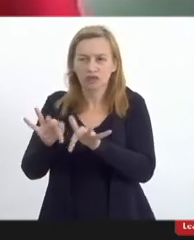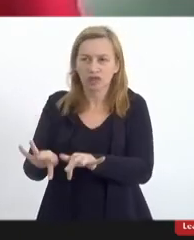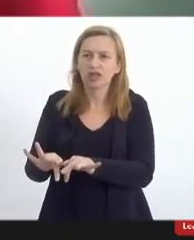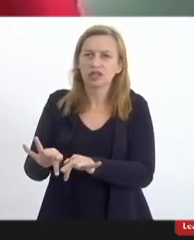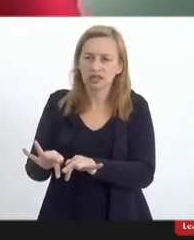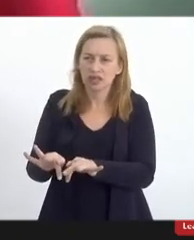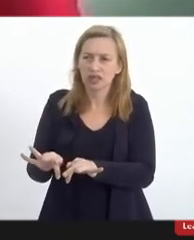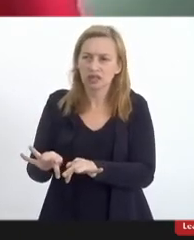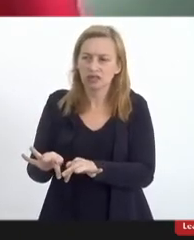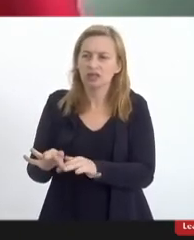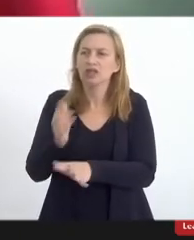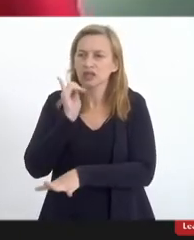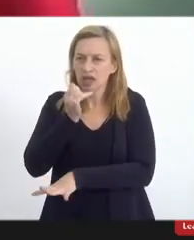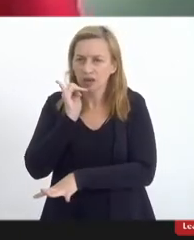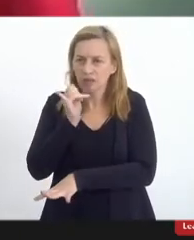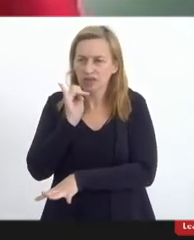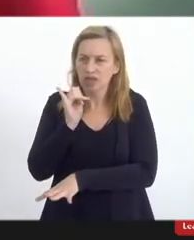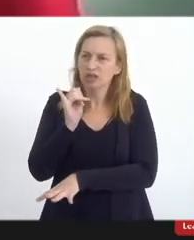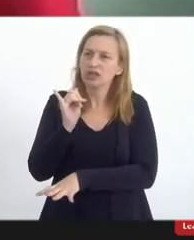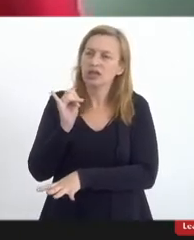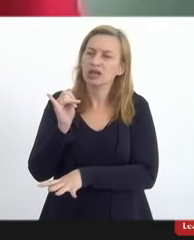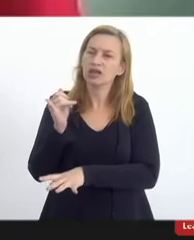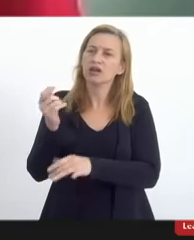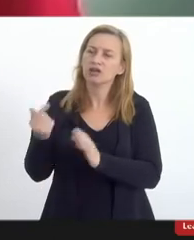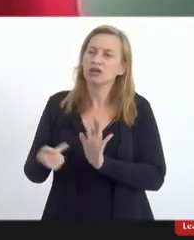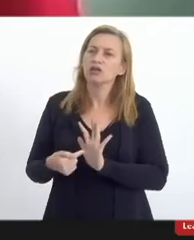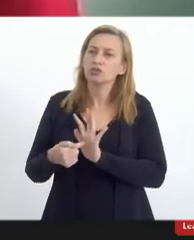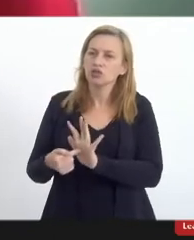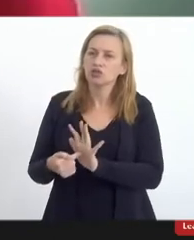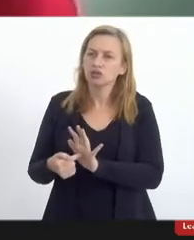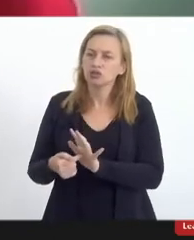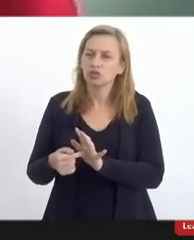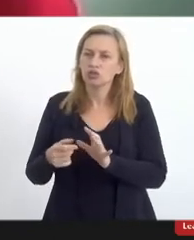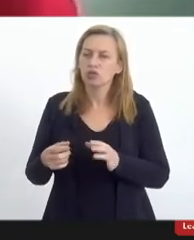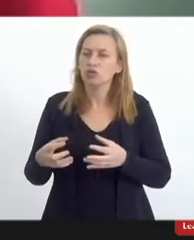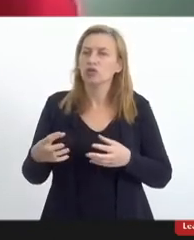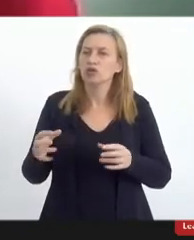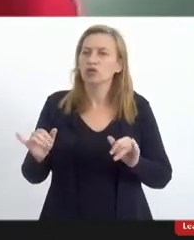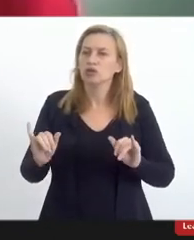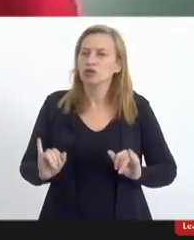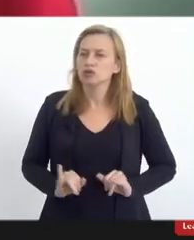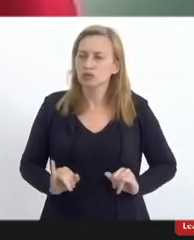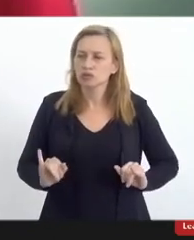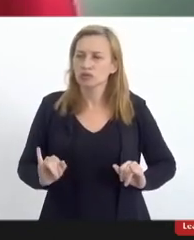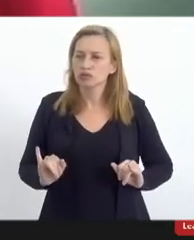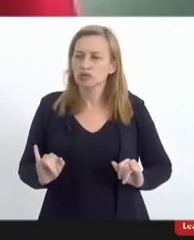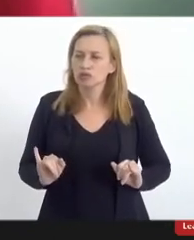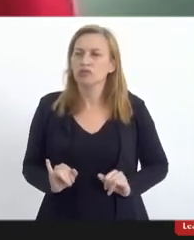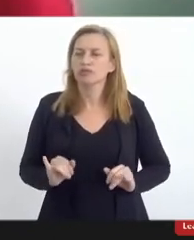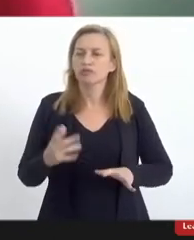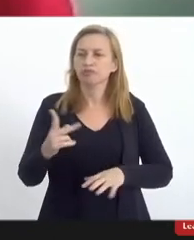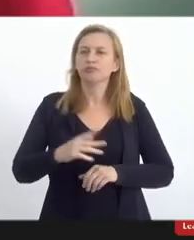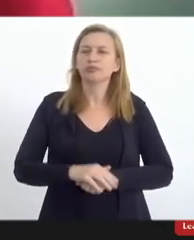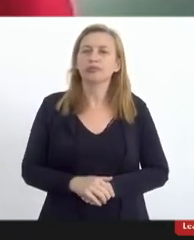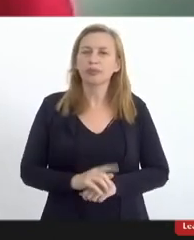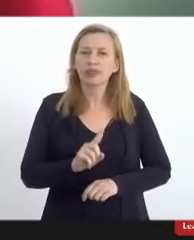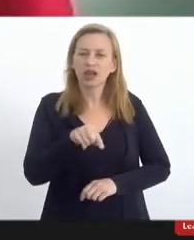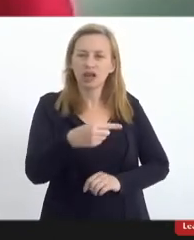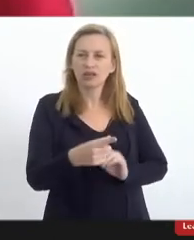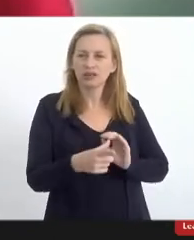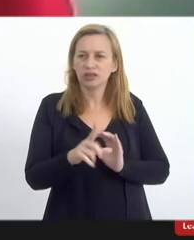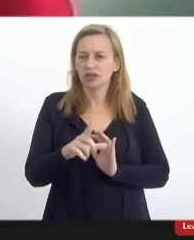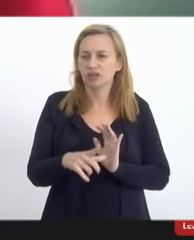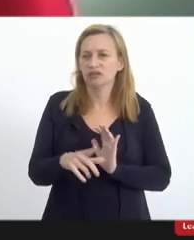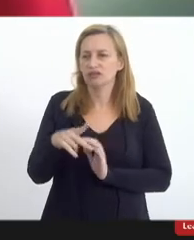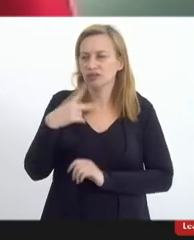partir da narrativa que ela fez das ameaças que sofreu por dois momentos e antes de passar para o doutor Ed para